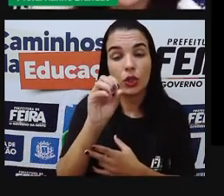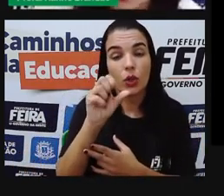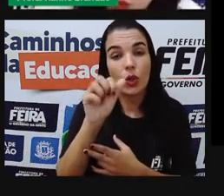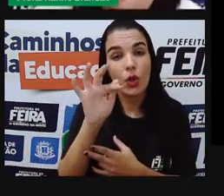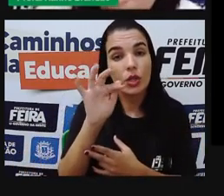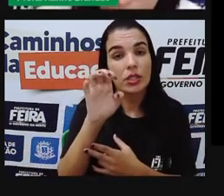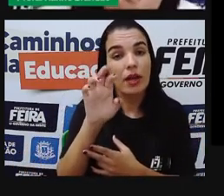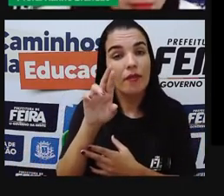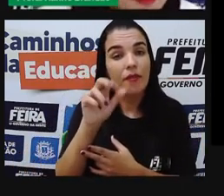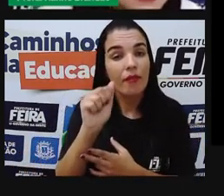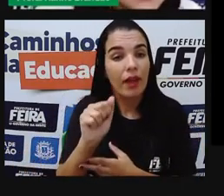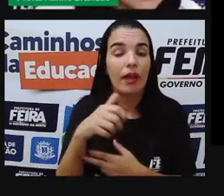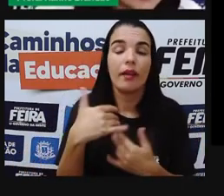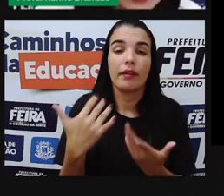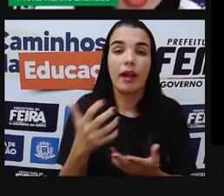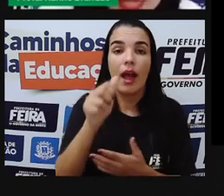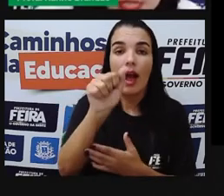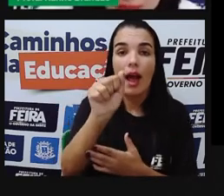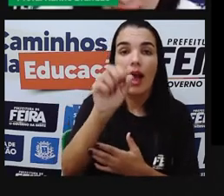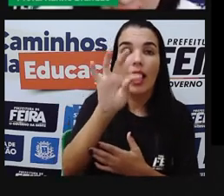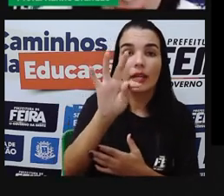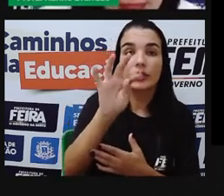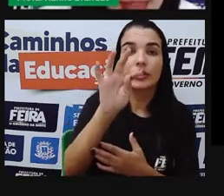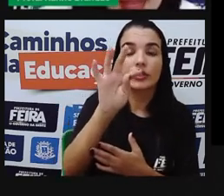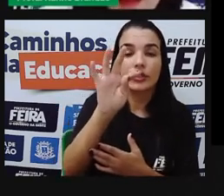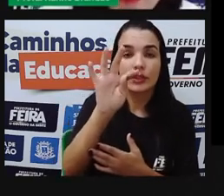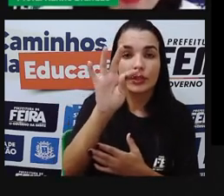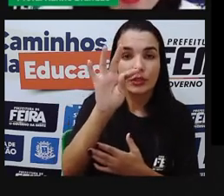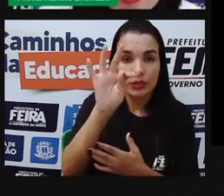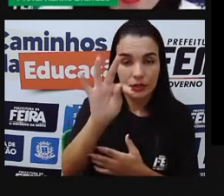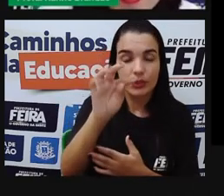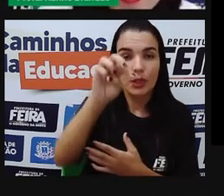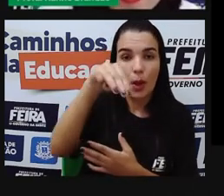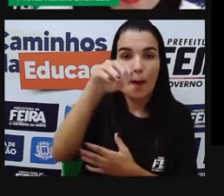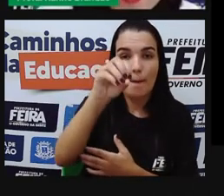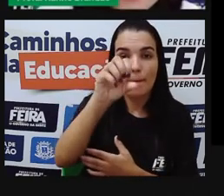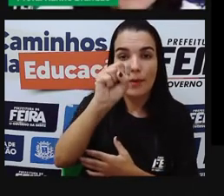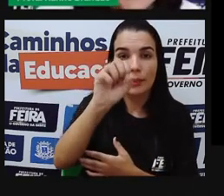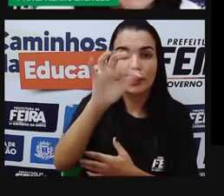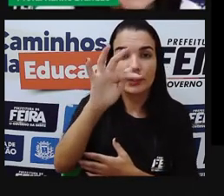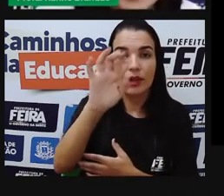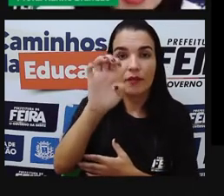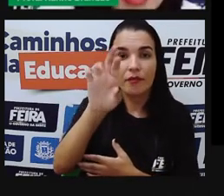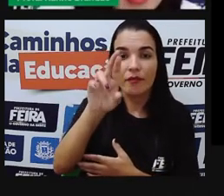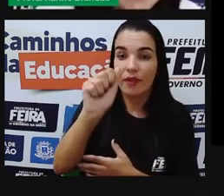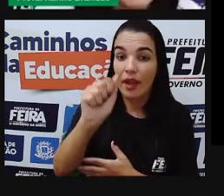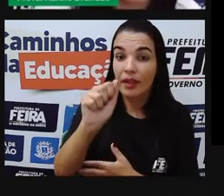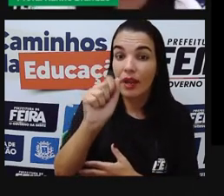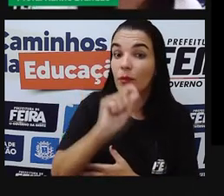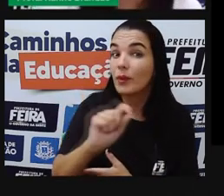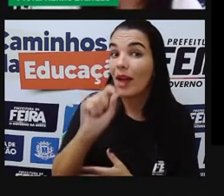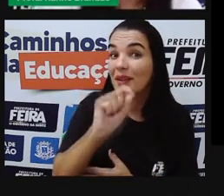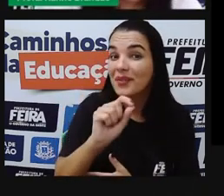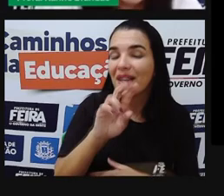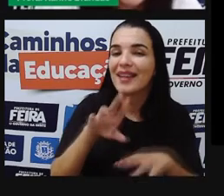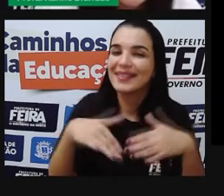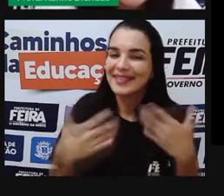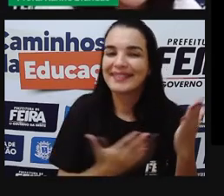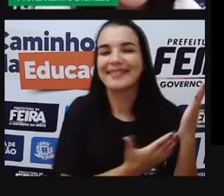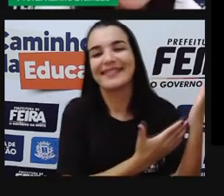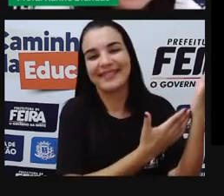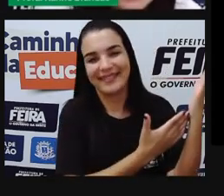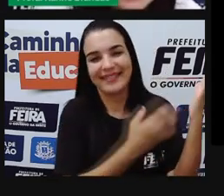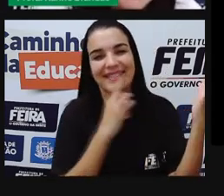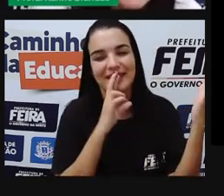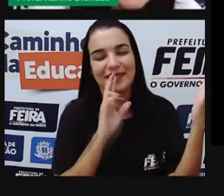qual grande grupo, pensando nas esferas da Terra? E aí, nota 10, hidrosfera.